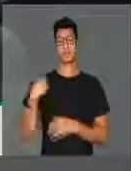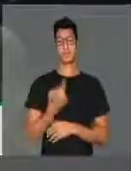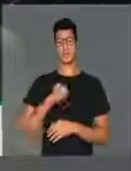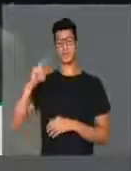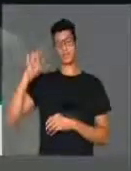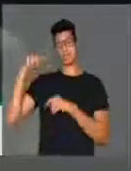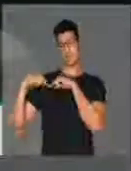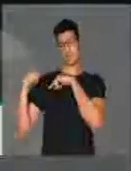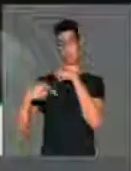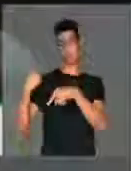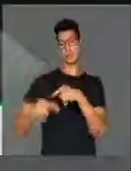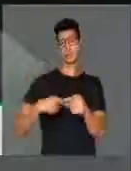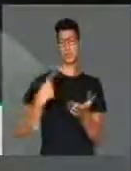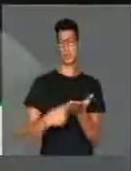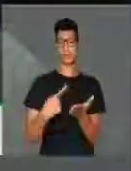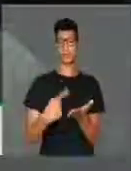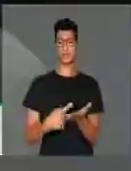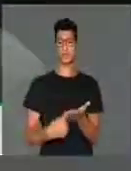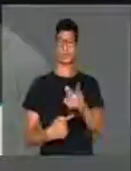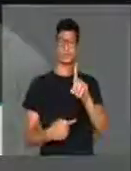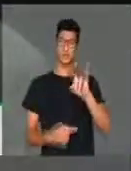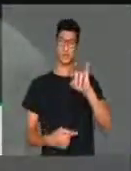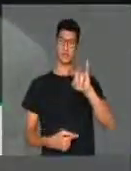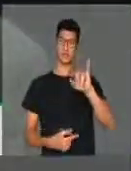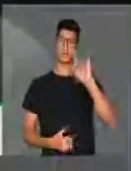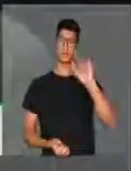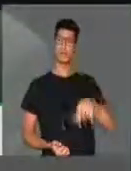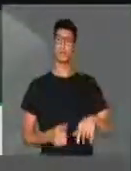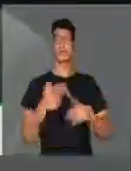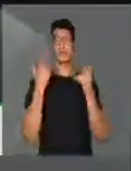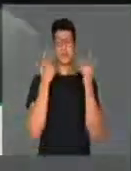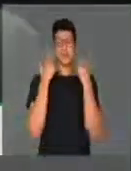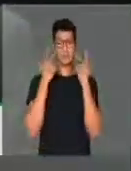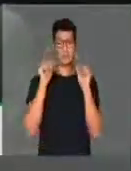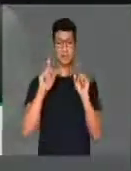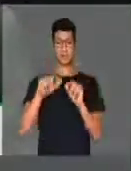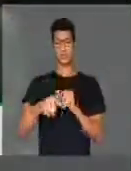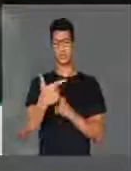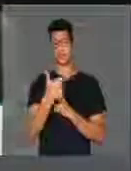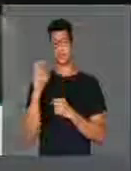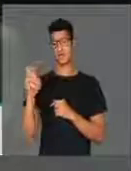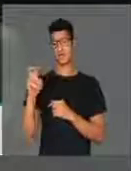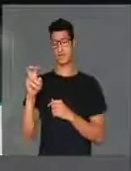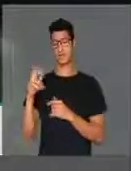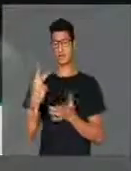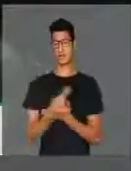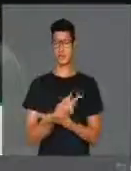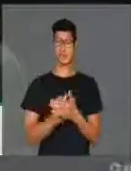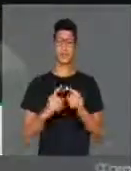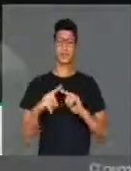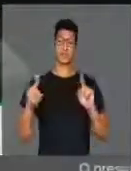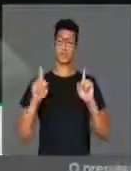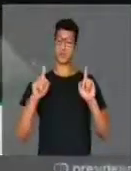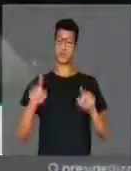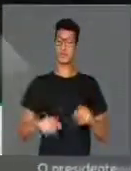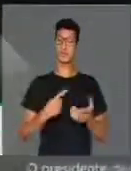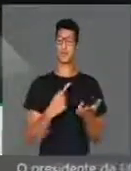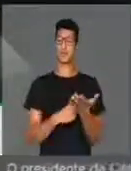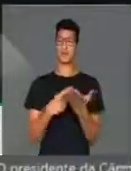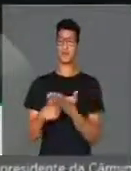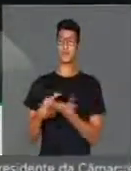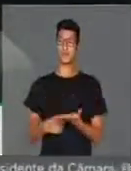histórico aqui. Renegociação de dívidas é tão comum que essa é a 25ª, só que não é a